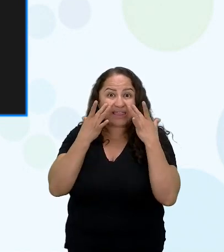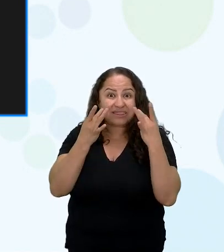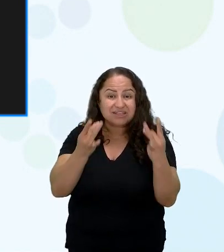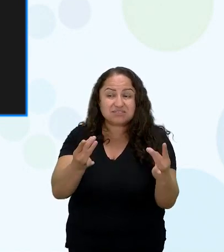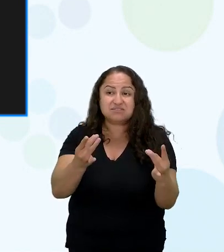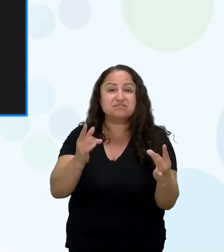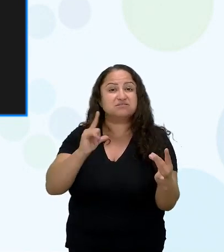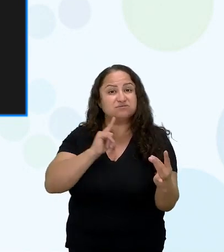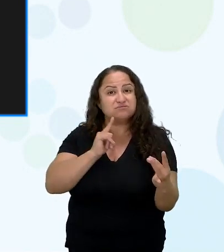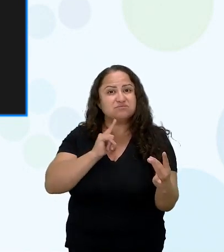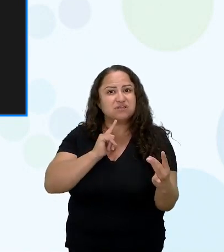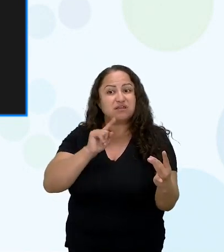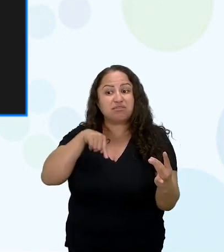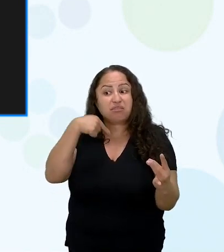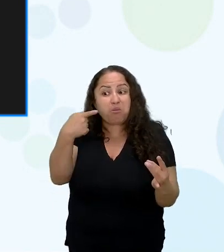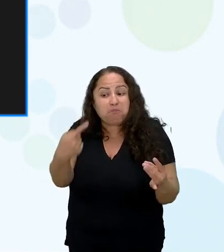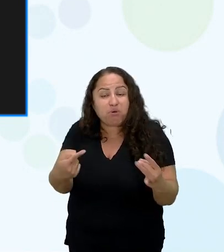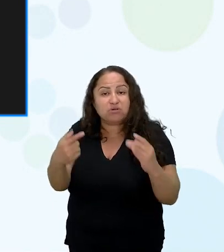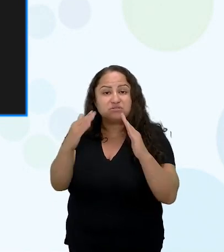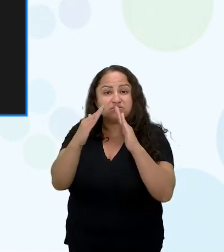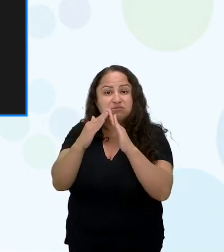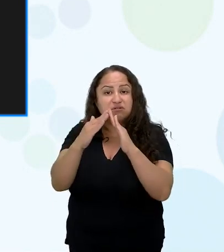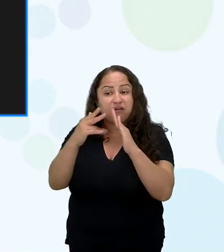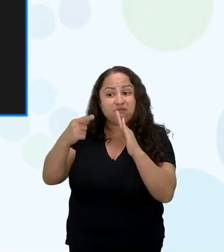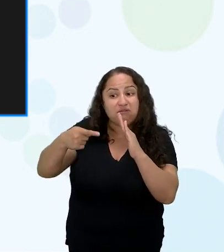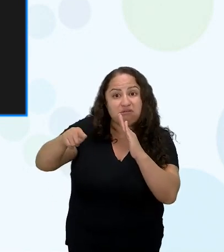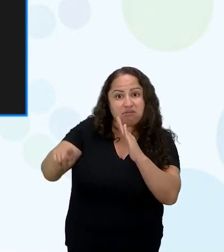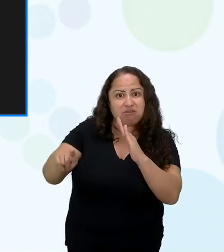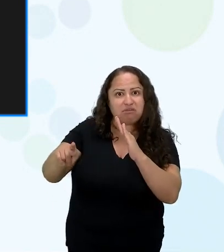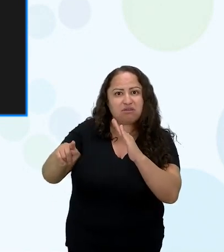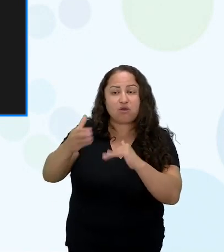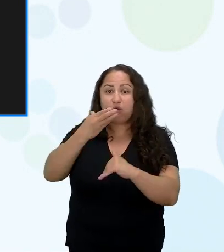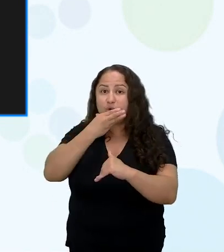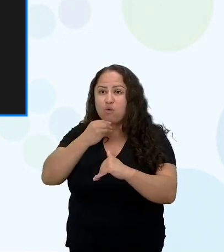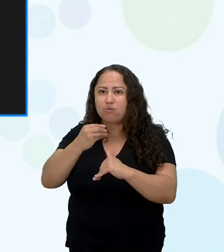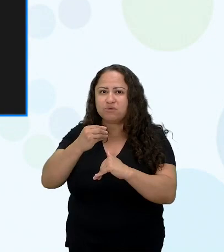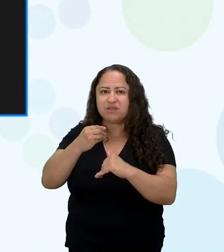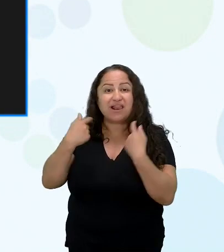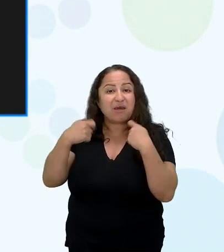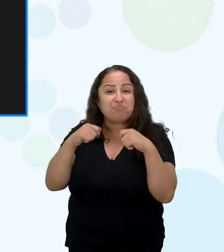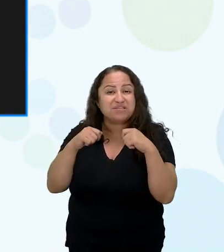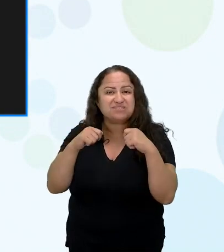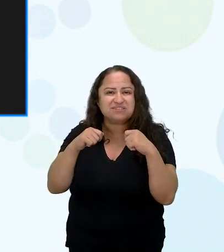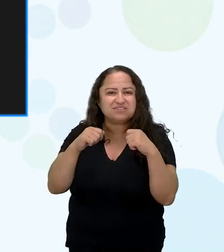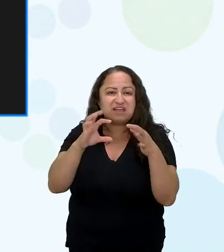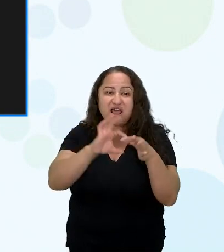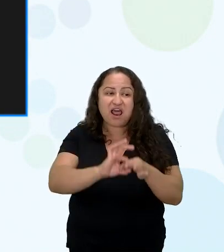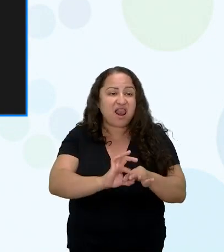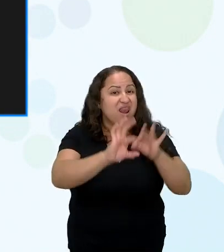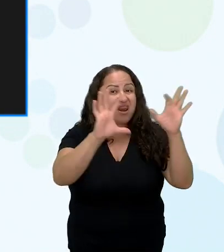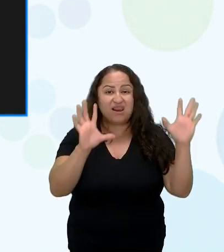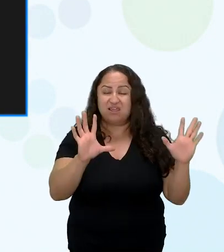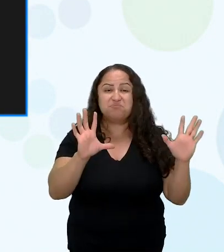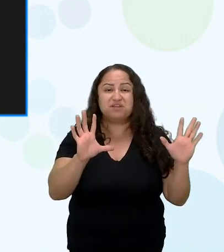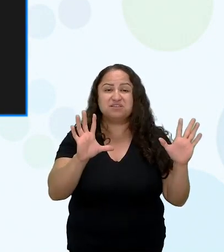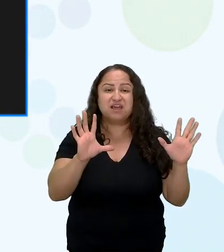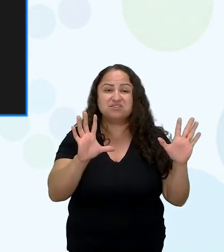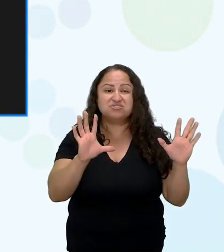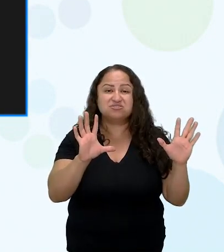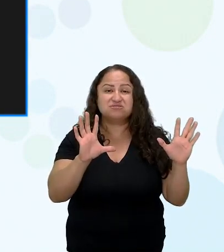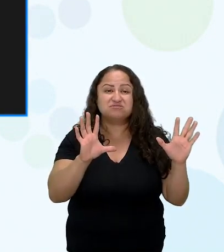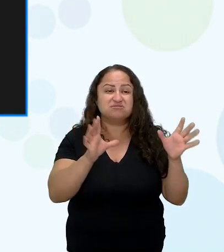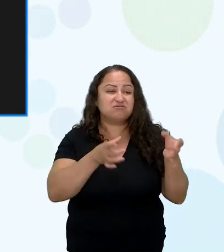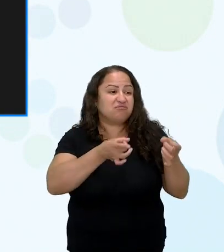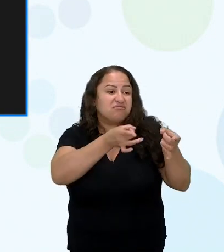ela vai morar com ele ela tem que abrir mão da liberdade que ela tem e lá no final do livro